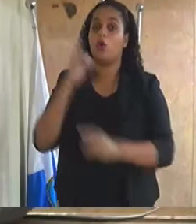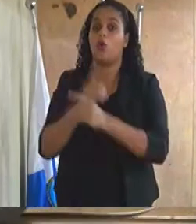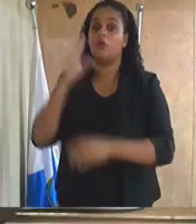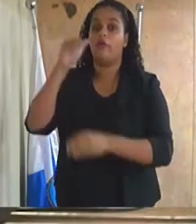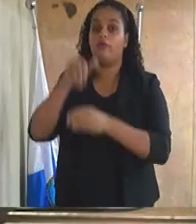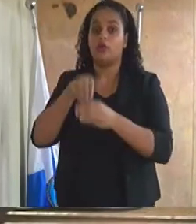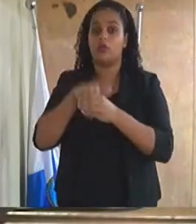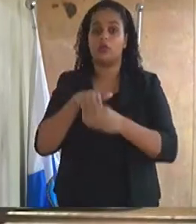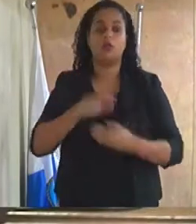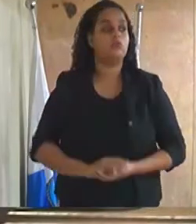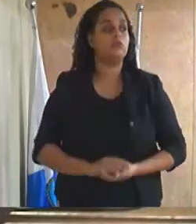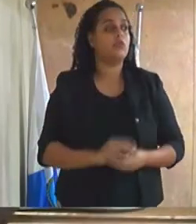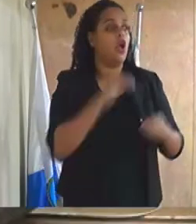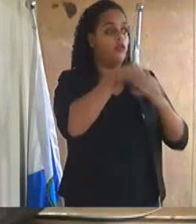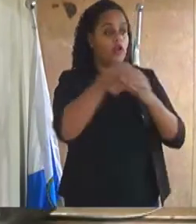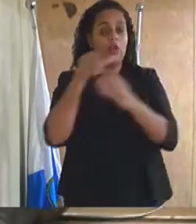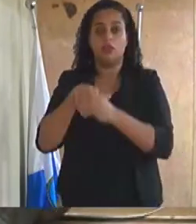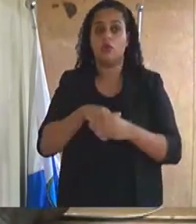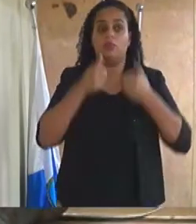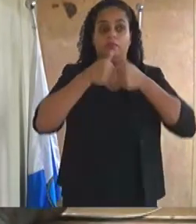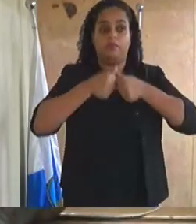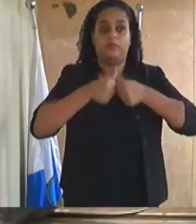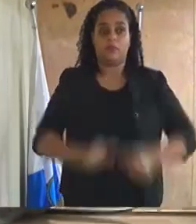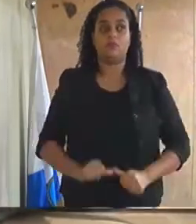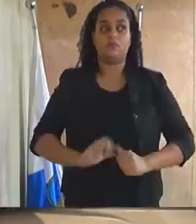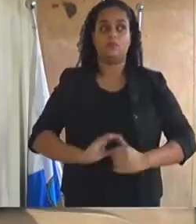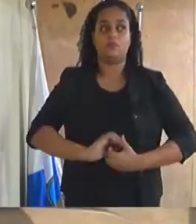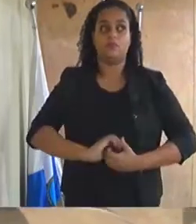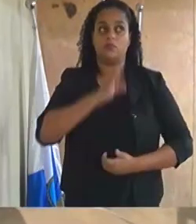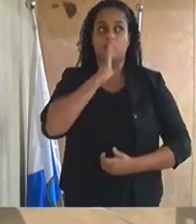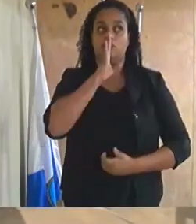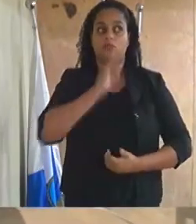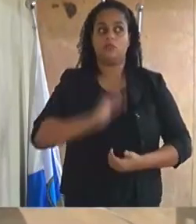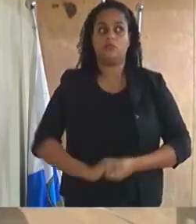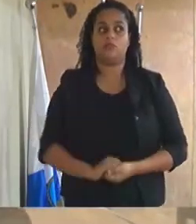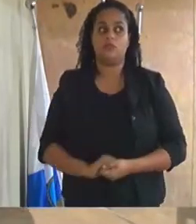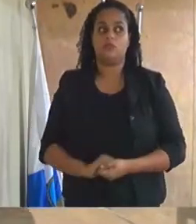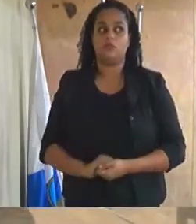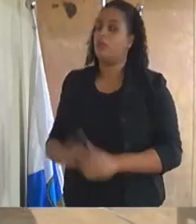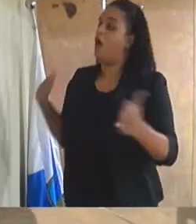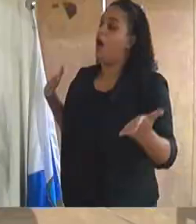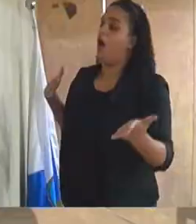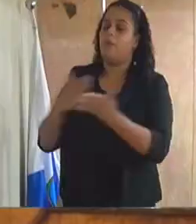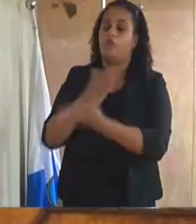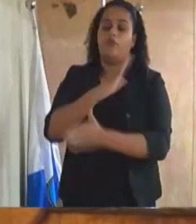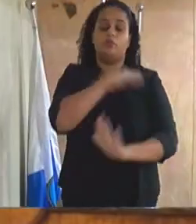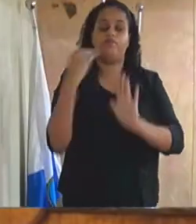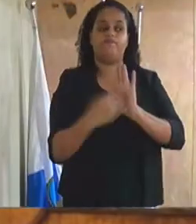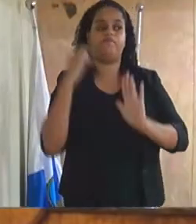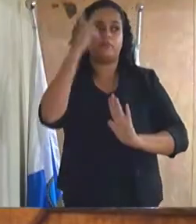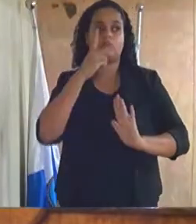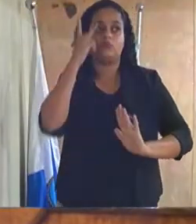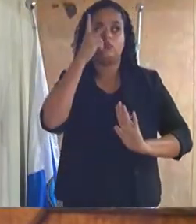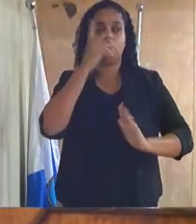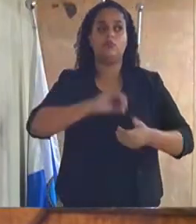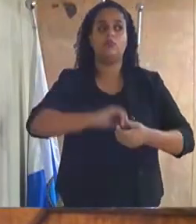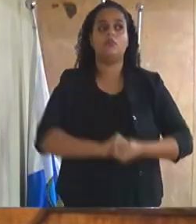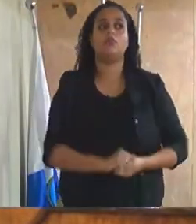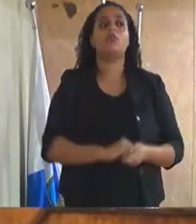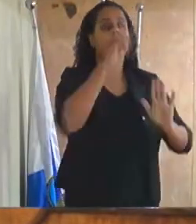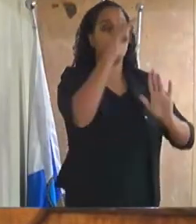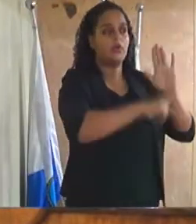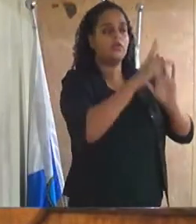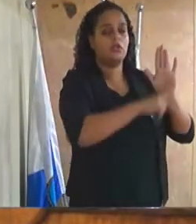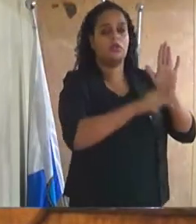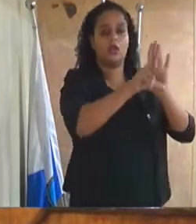votação vereadores que aprovam permaneçam como estão aprovado por unanimidade projeto de